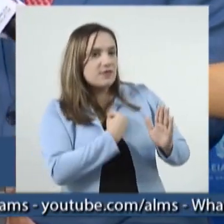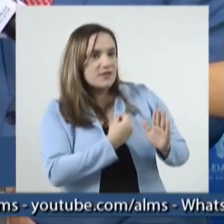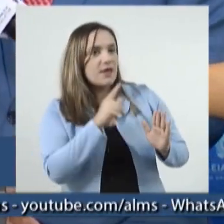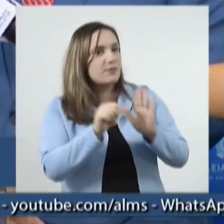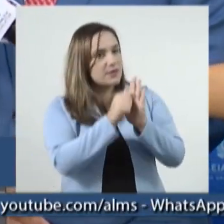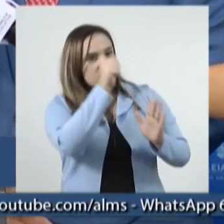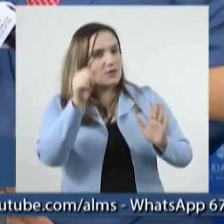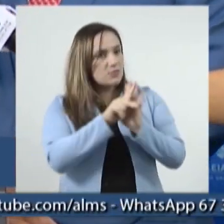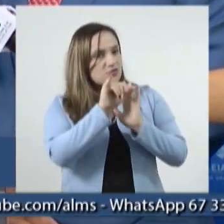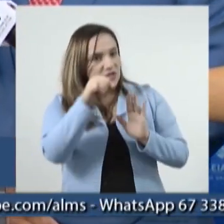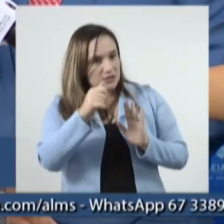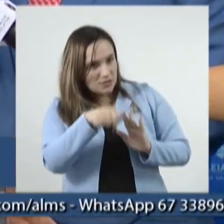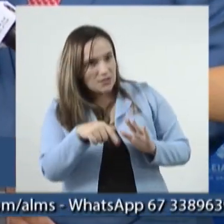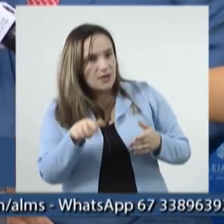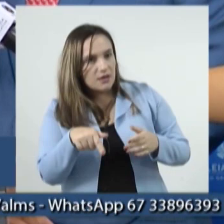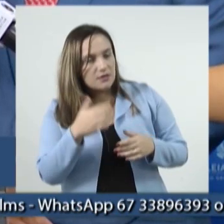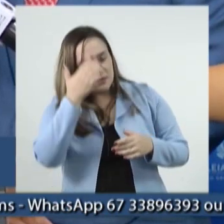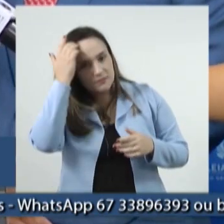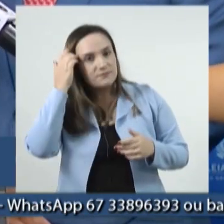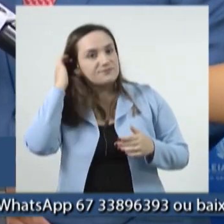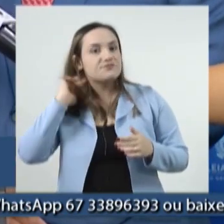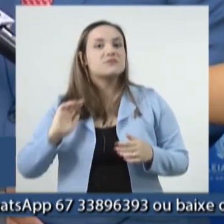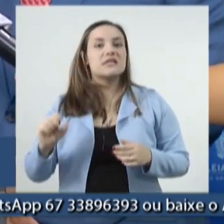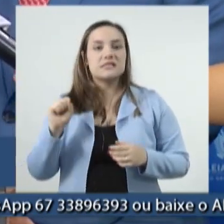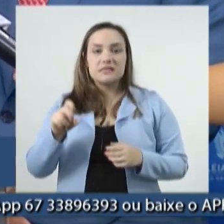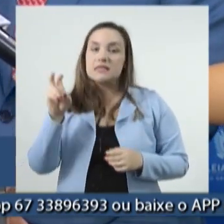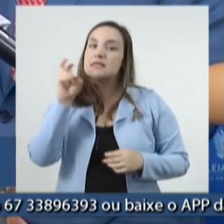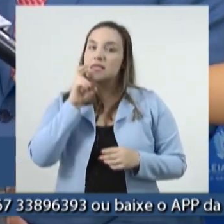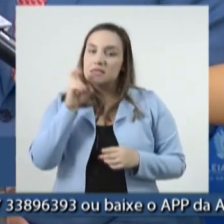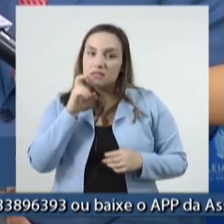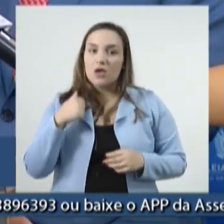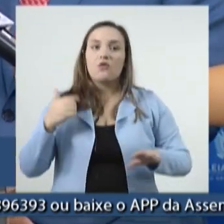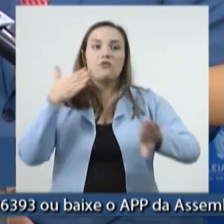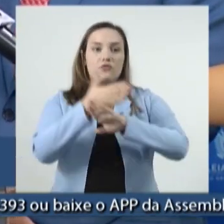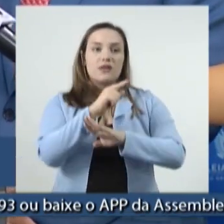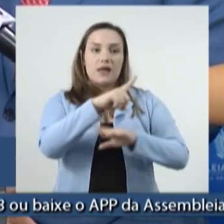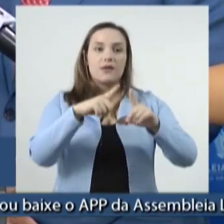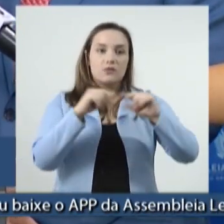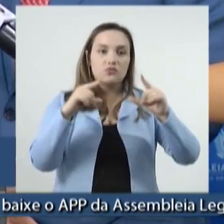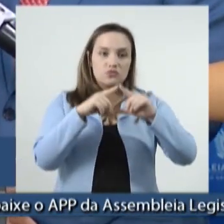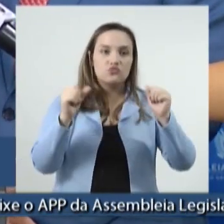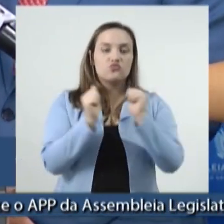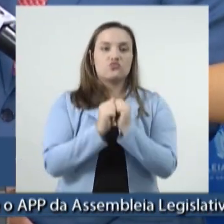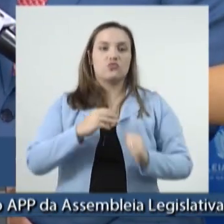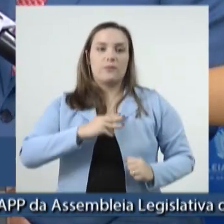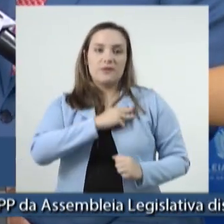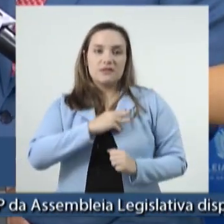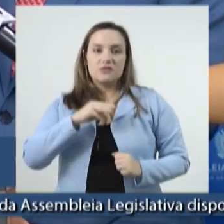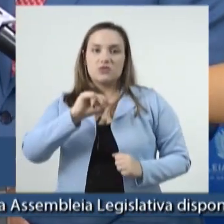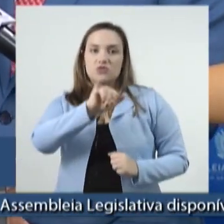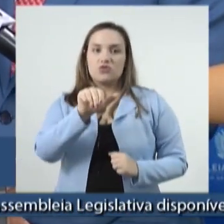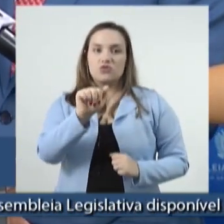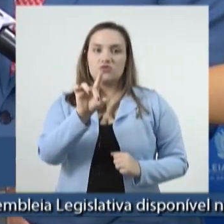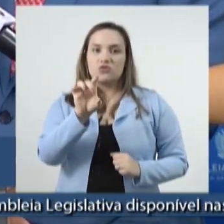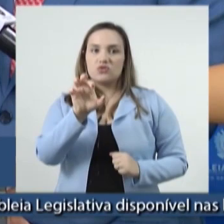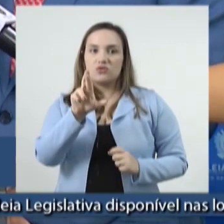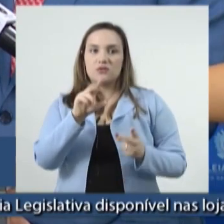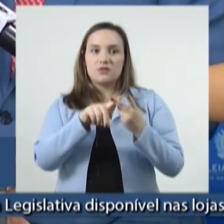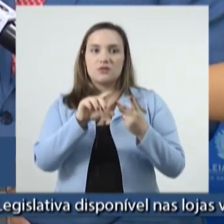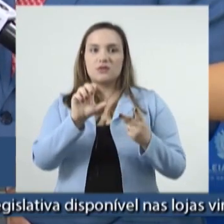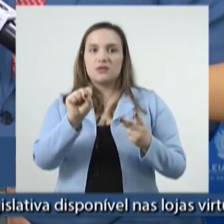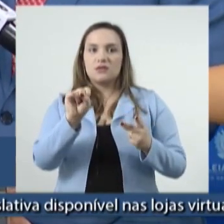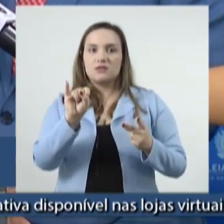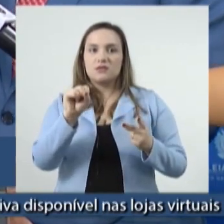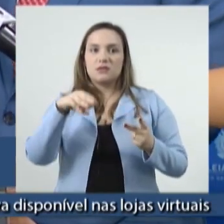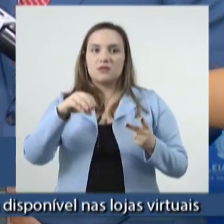né? Na quinta-feira nós fomos à Brasília, junto com o ministro Jader, junto com a ministra Simone, junto